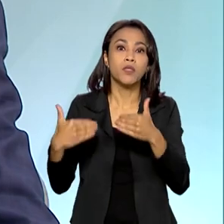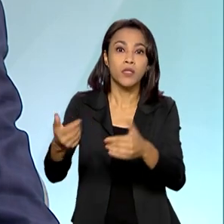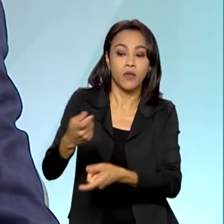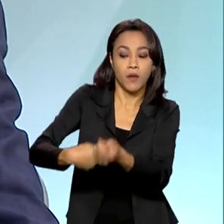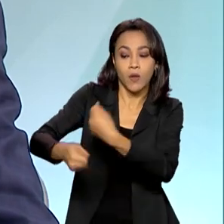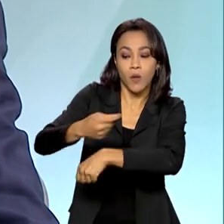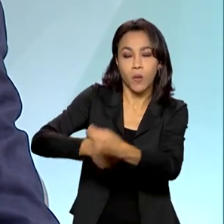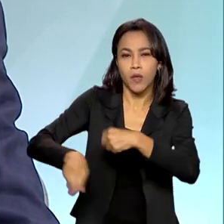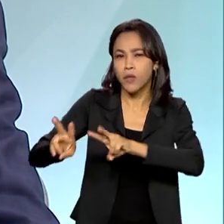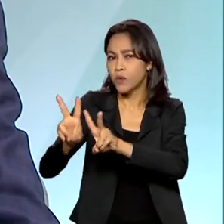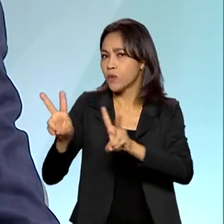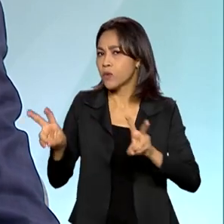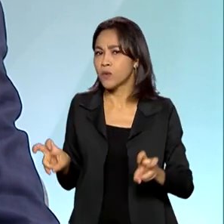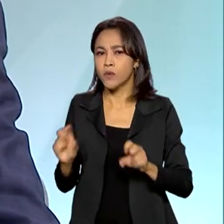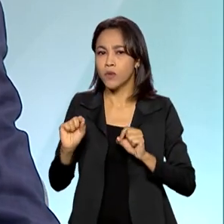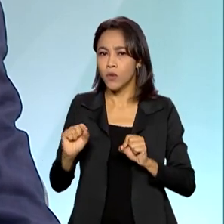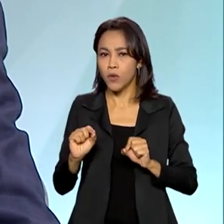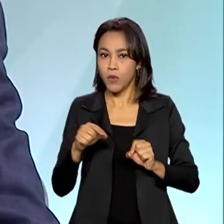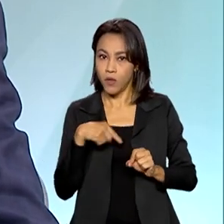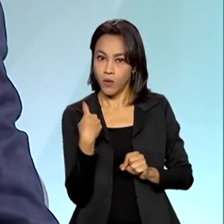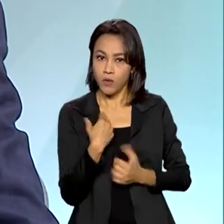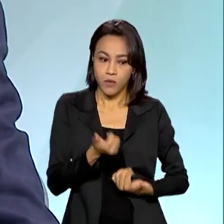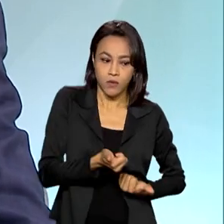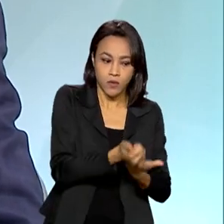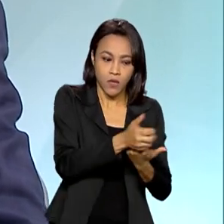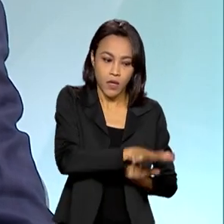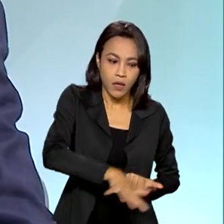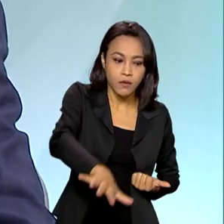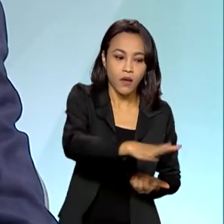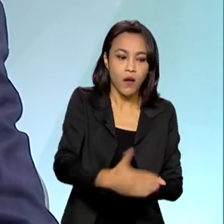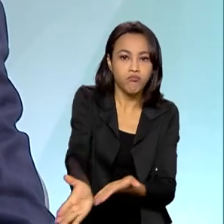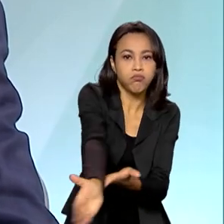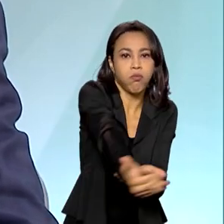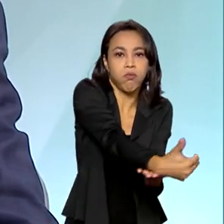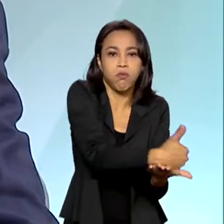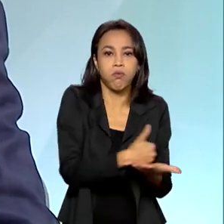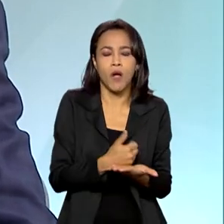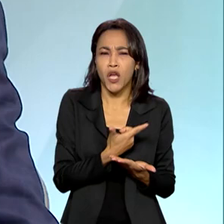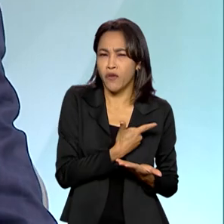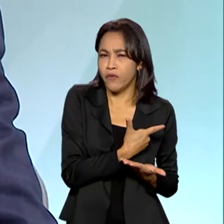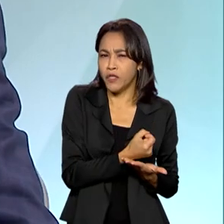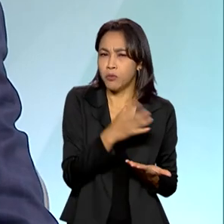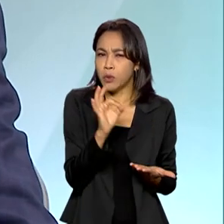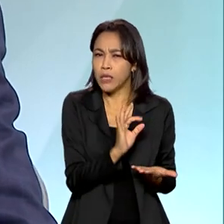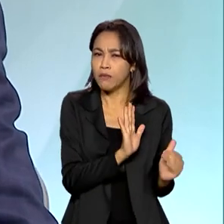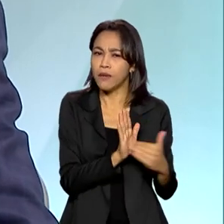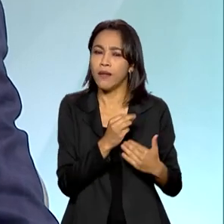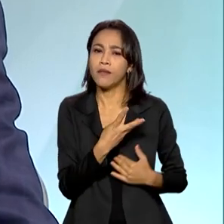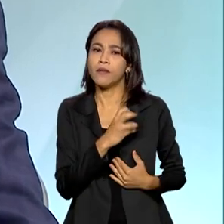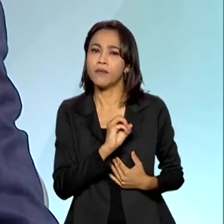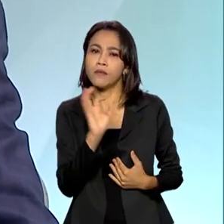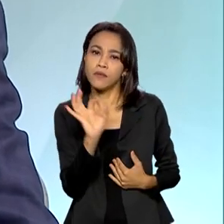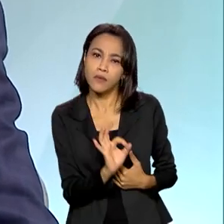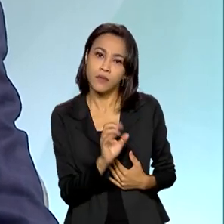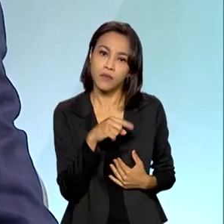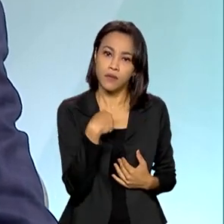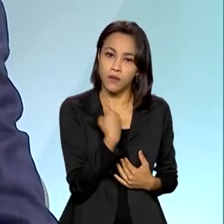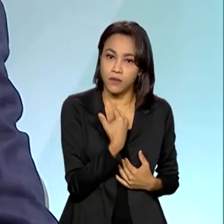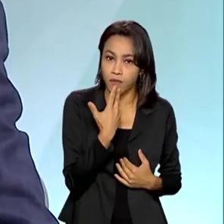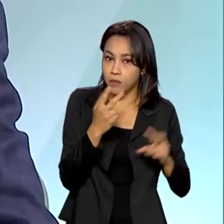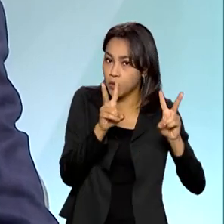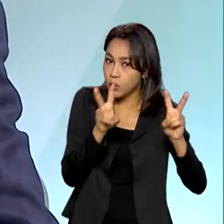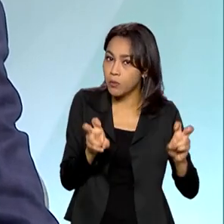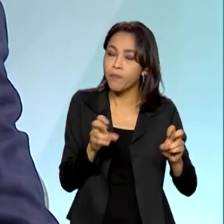previsão do incremento da nossa safra, pelo menos entre 20% a 30%. Então nós estamos falando